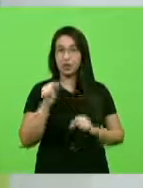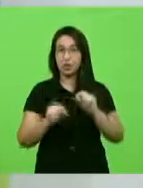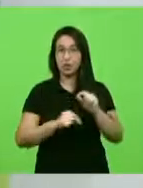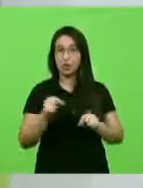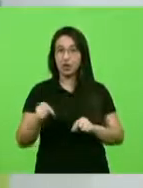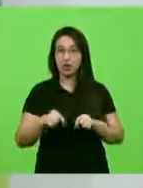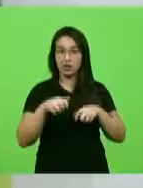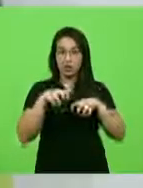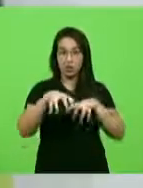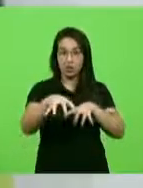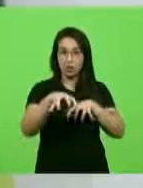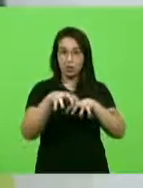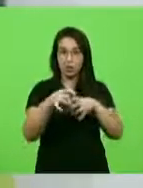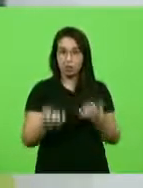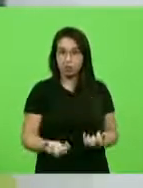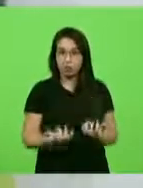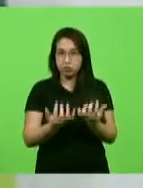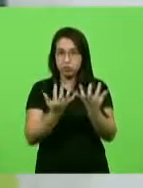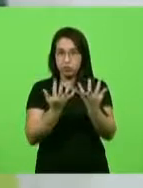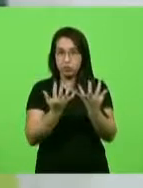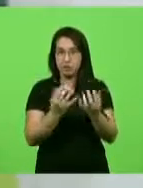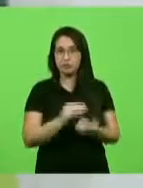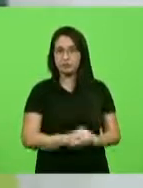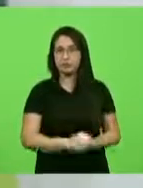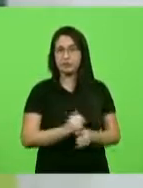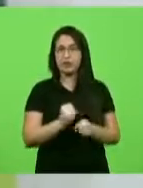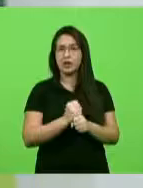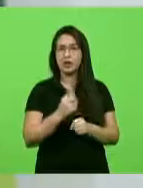aquele porto. No ano de 2019,